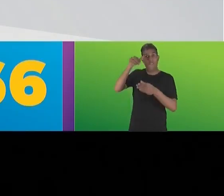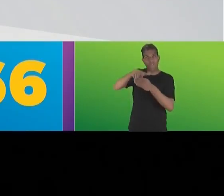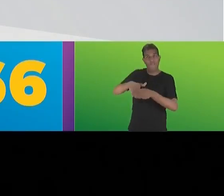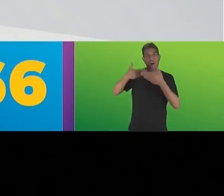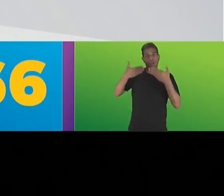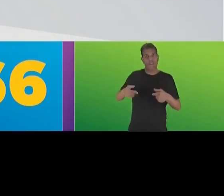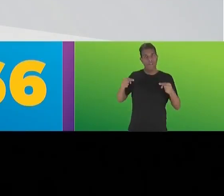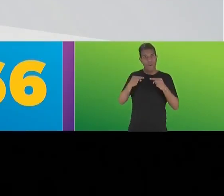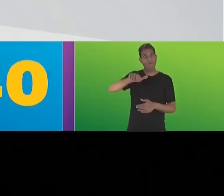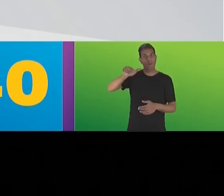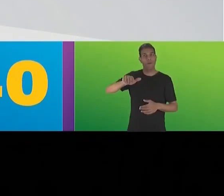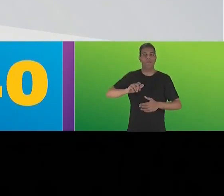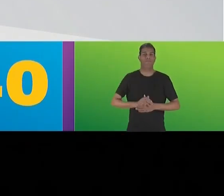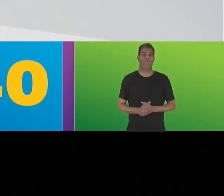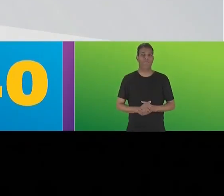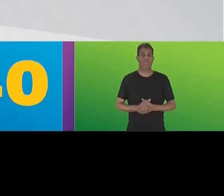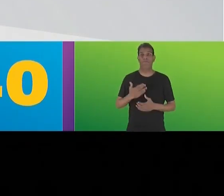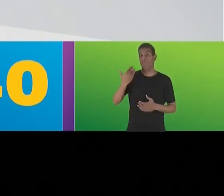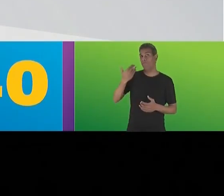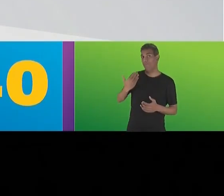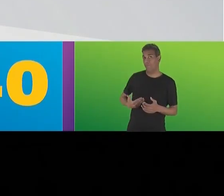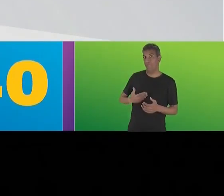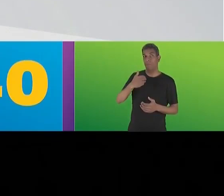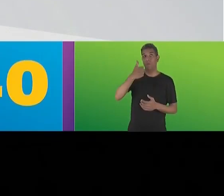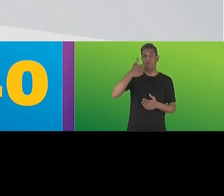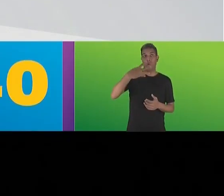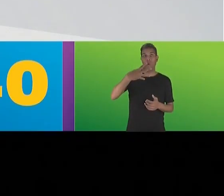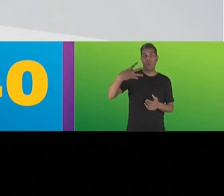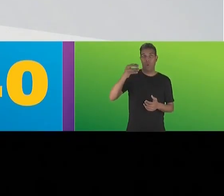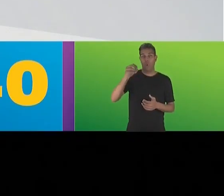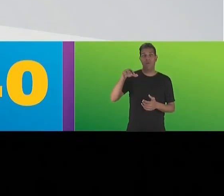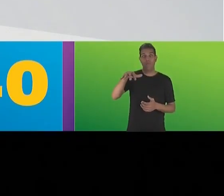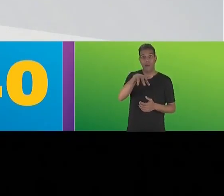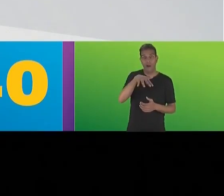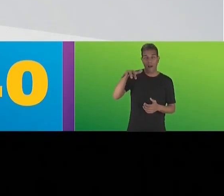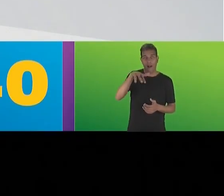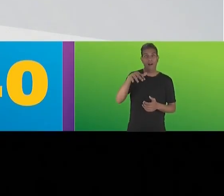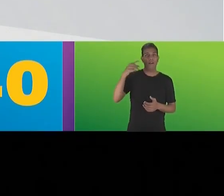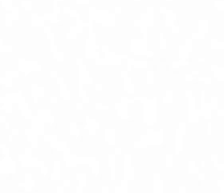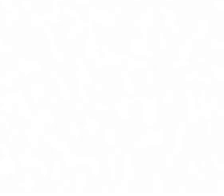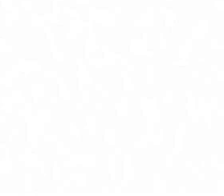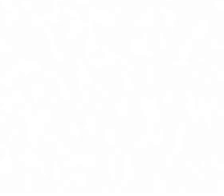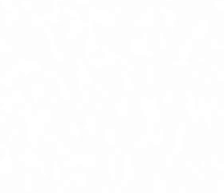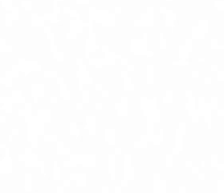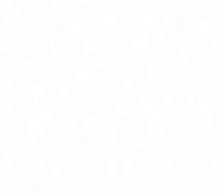federal, 14, 66. Sou Renata Monteiro, candidata a deputada federal, 14, 40.